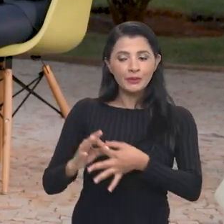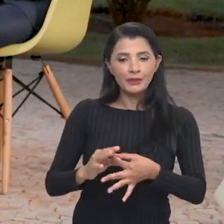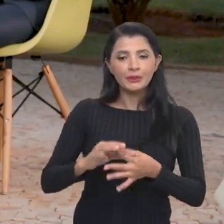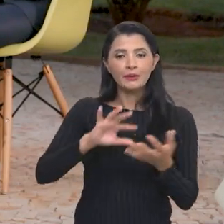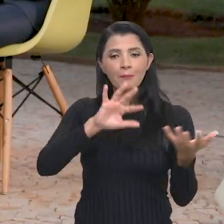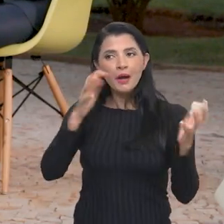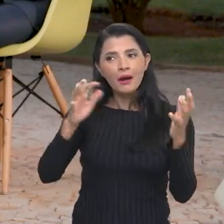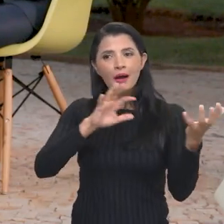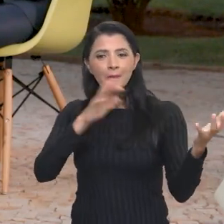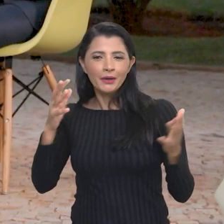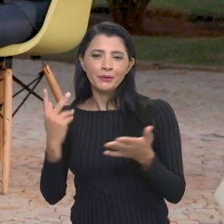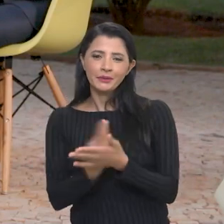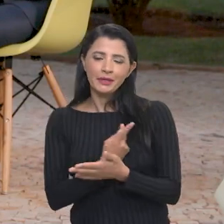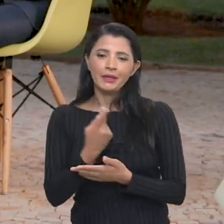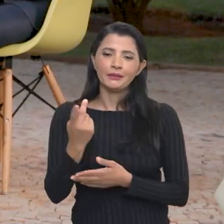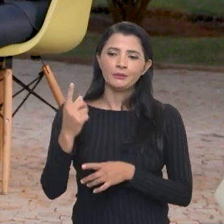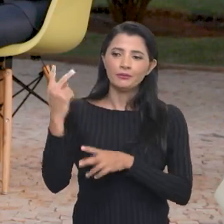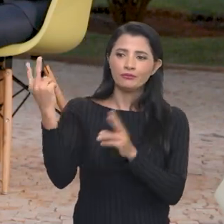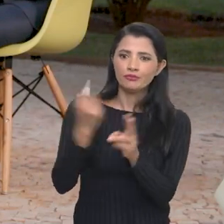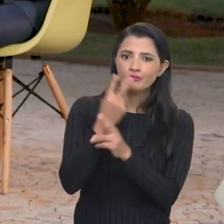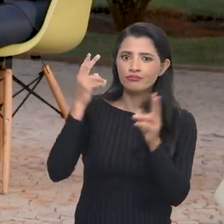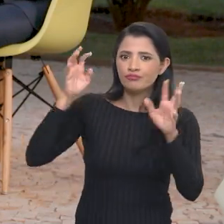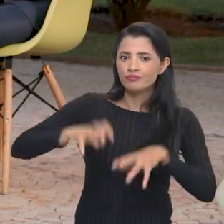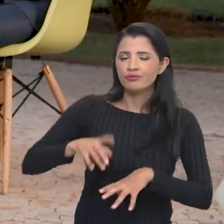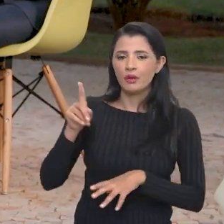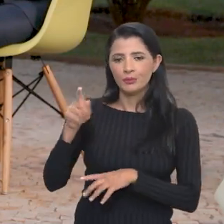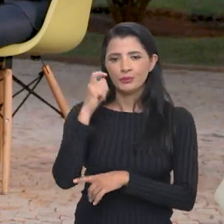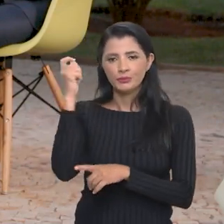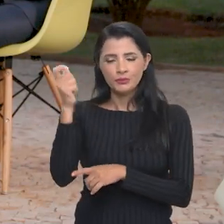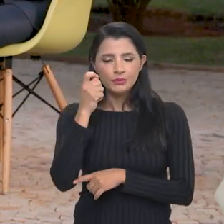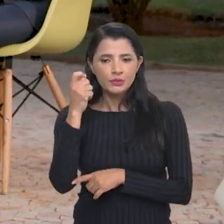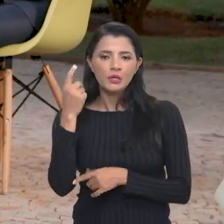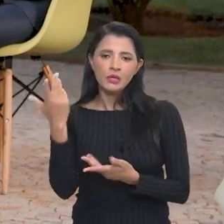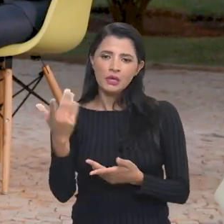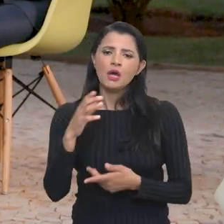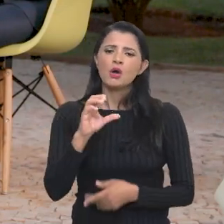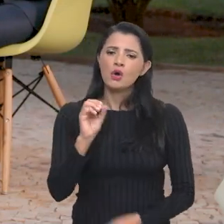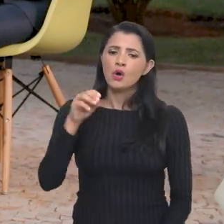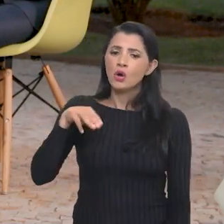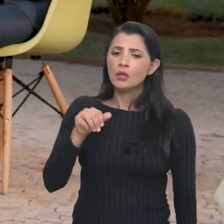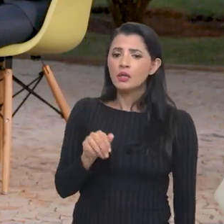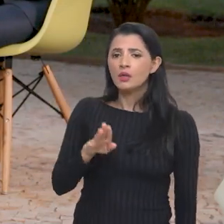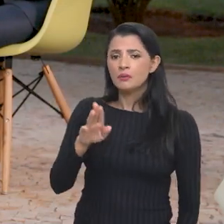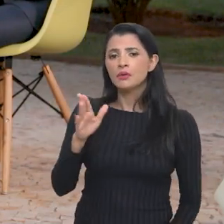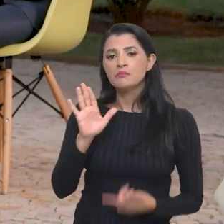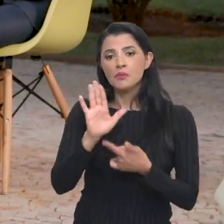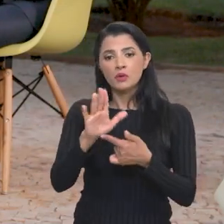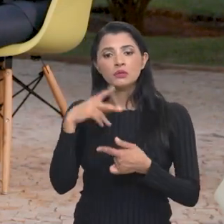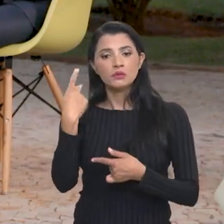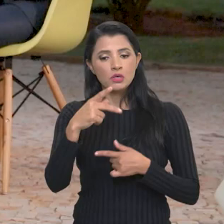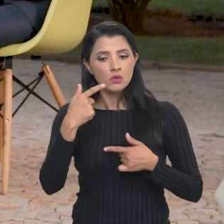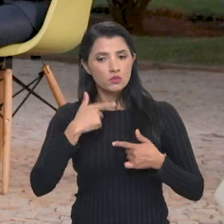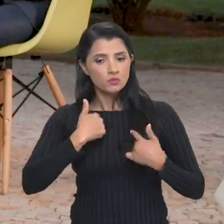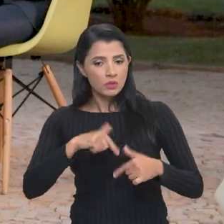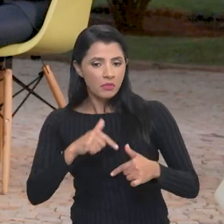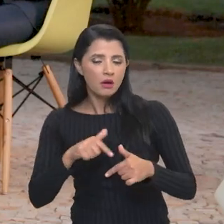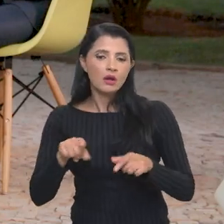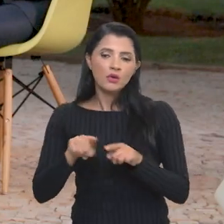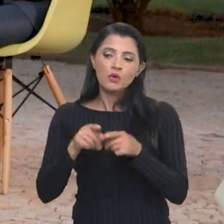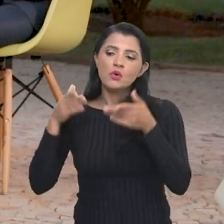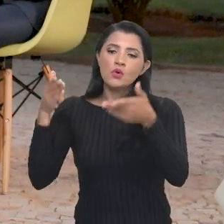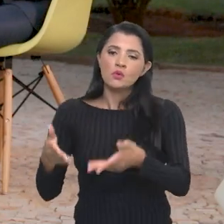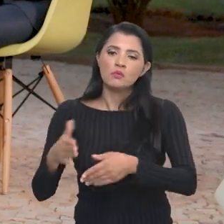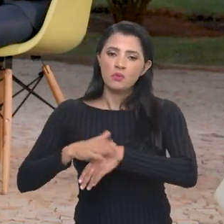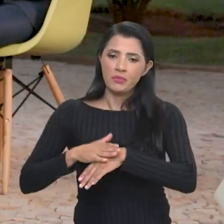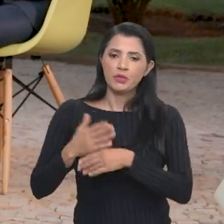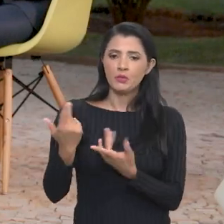em quando algumas situações climáticas, como o ciclone que atingiu o Rio Grande do Sul e a Conab também mostra o seu serviço